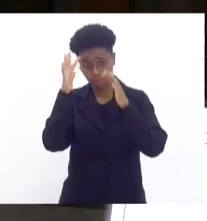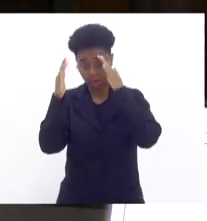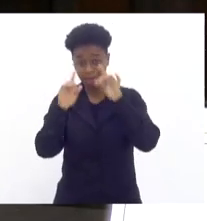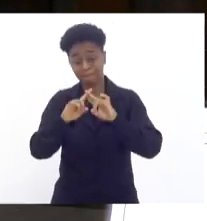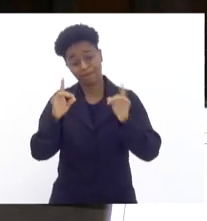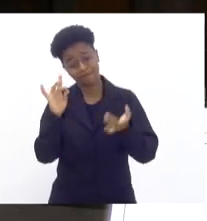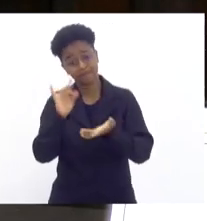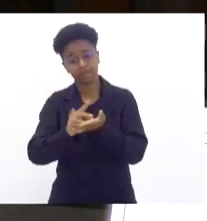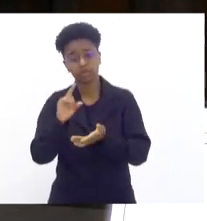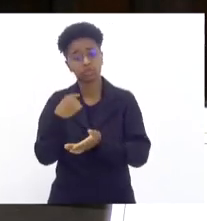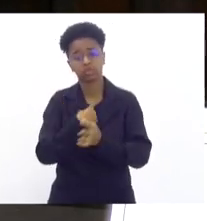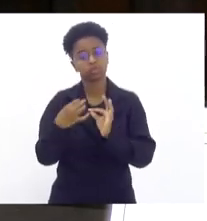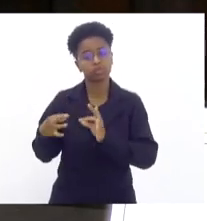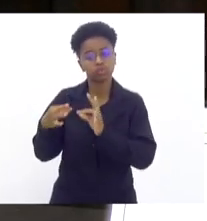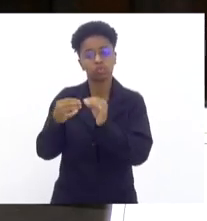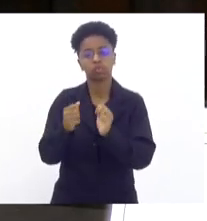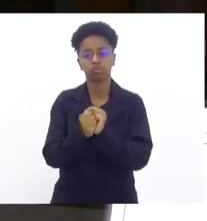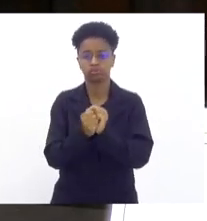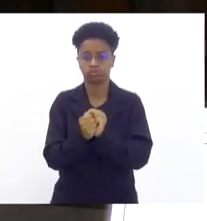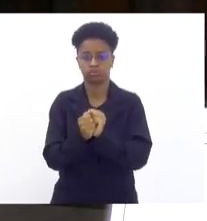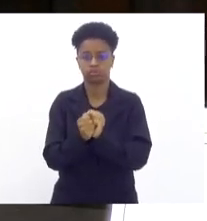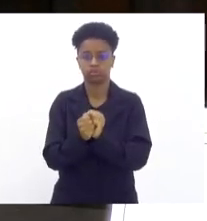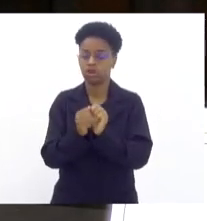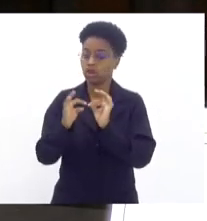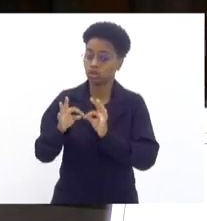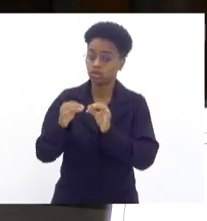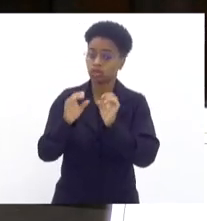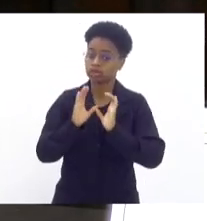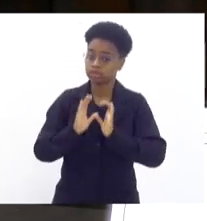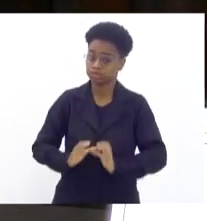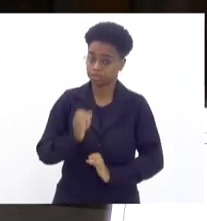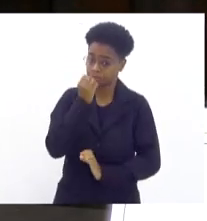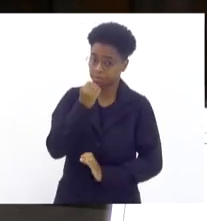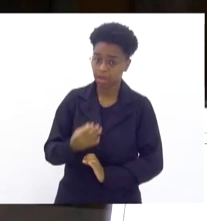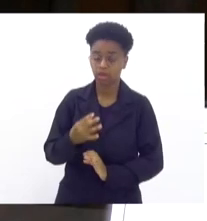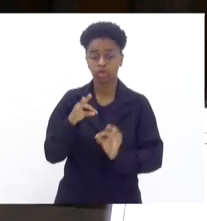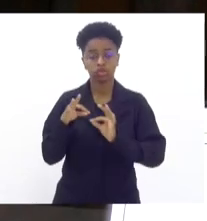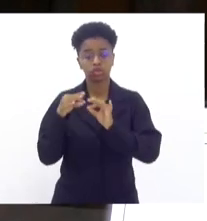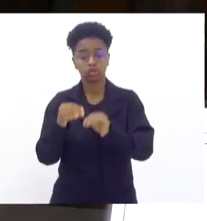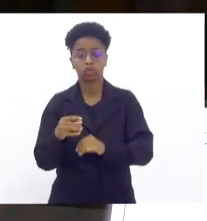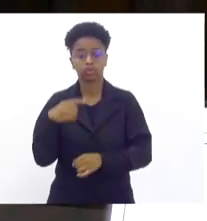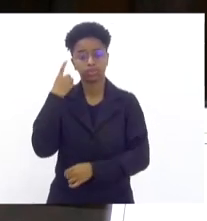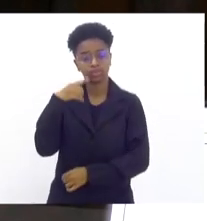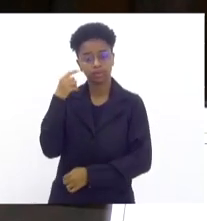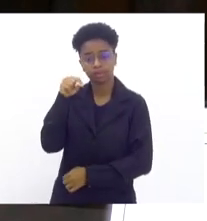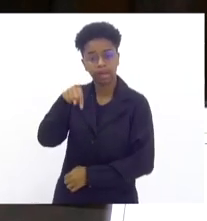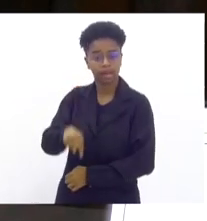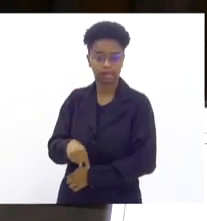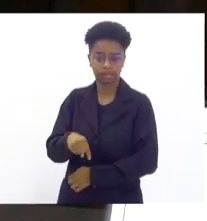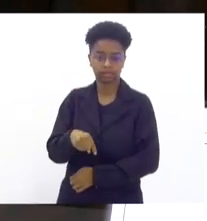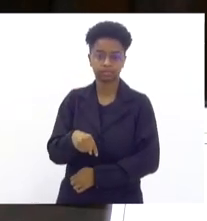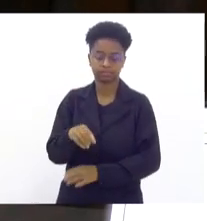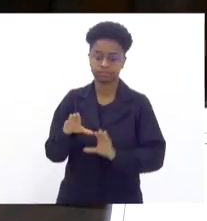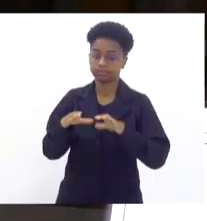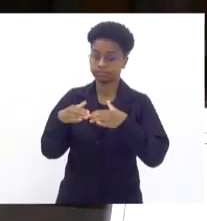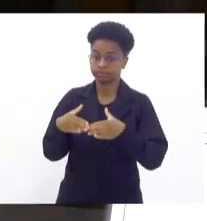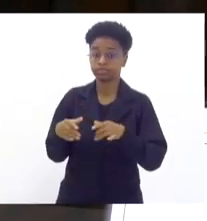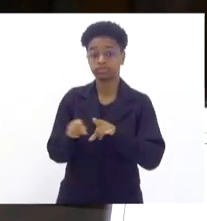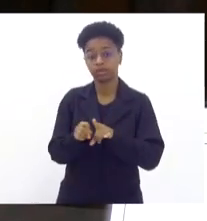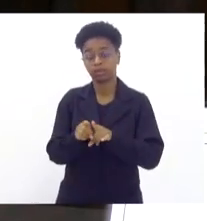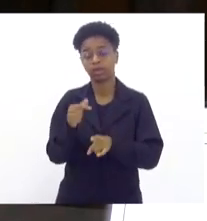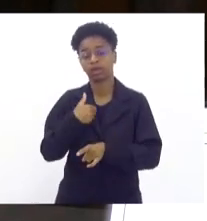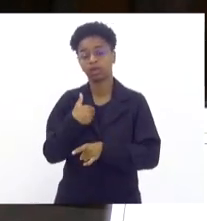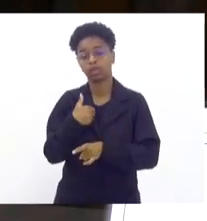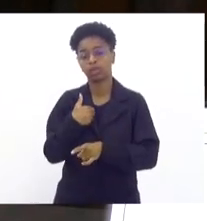nós estamos no mesmo barco. Todos os cidadãos de bem, todos os deputados aqui presentes numa comissão, e aí também faço